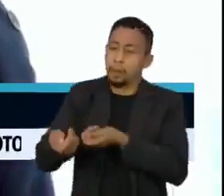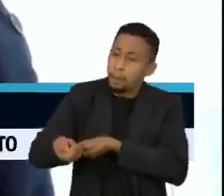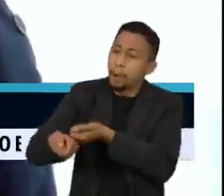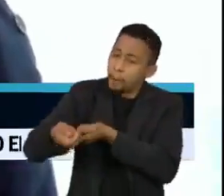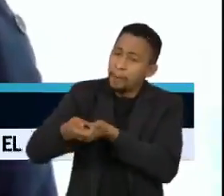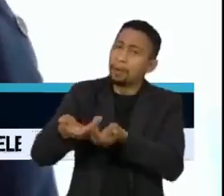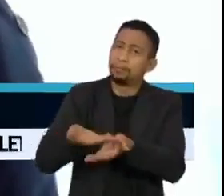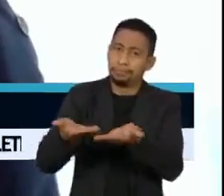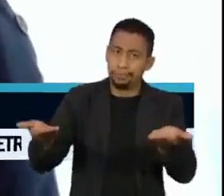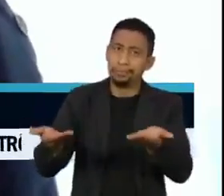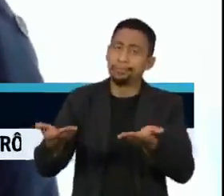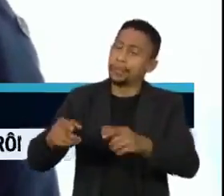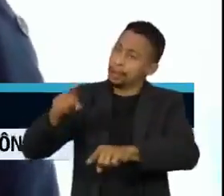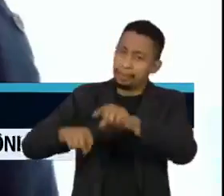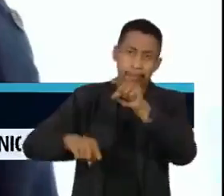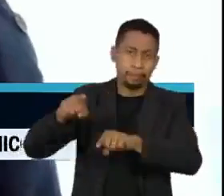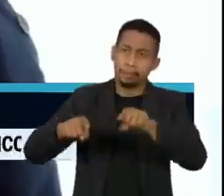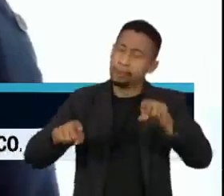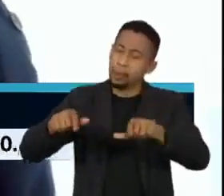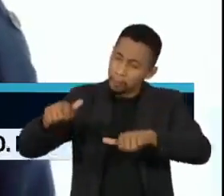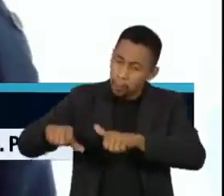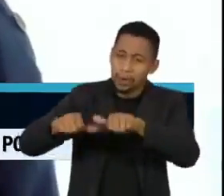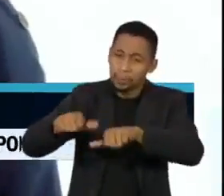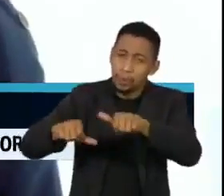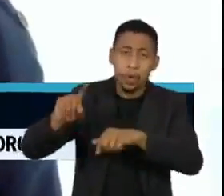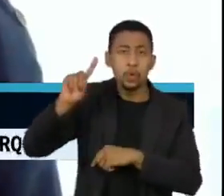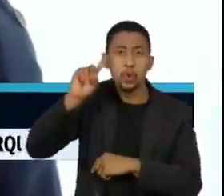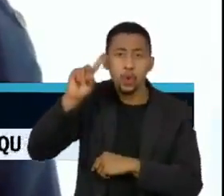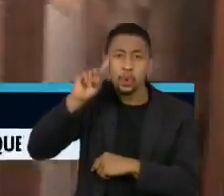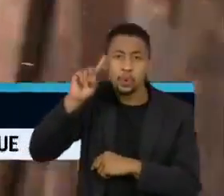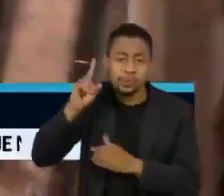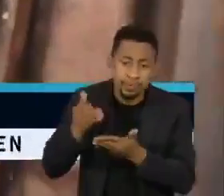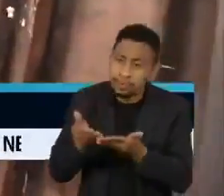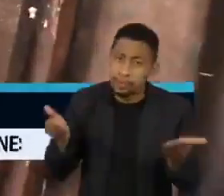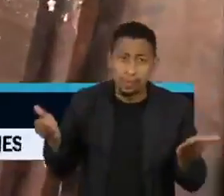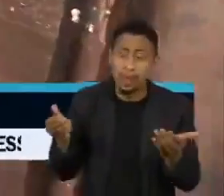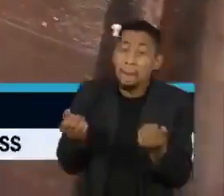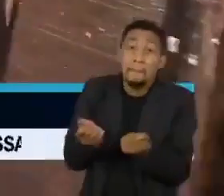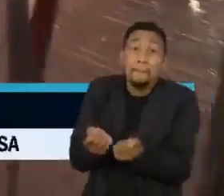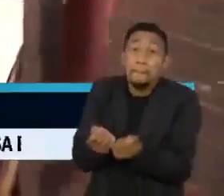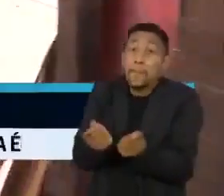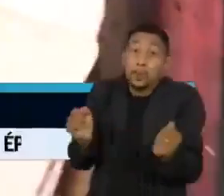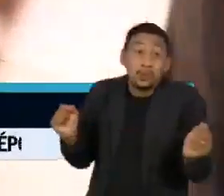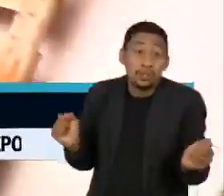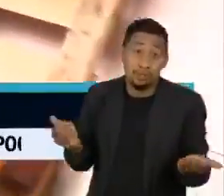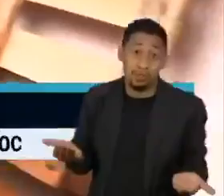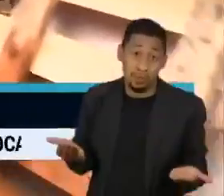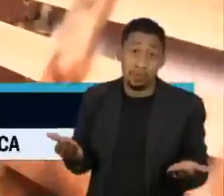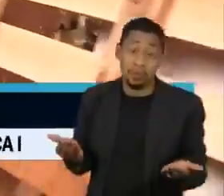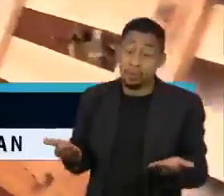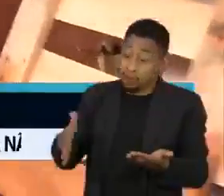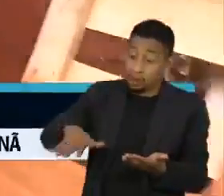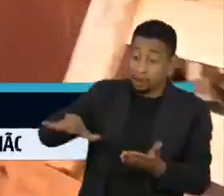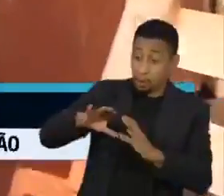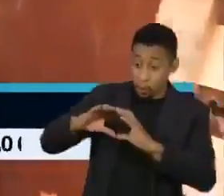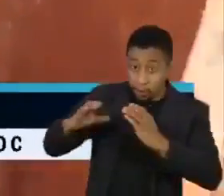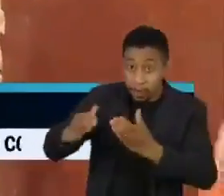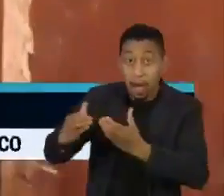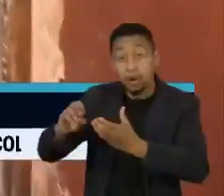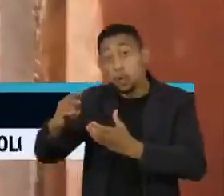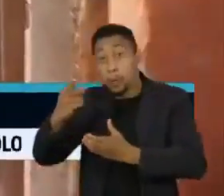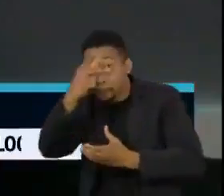volátil e que muda a todo dia, e que é impossível para alguém que não seja a própria comunidade, o próprio